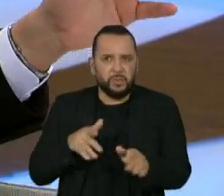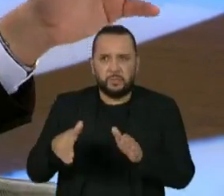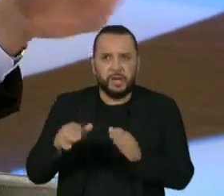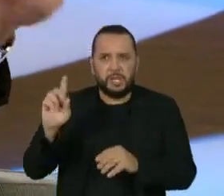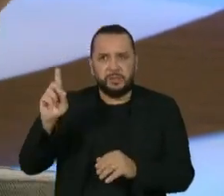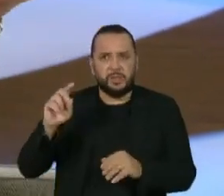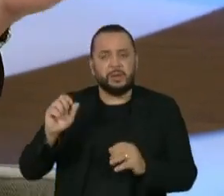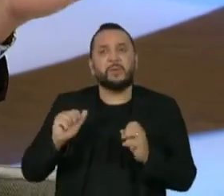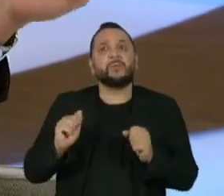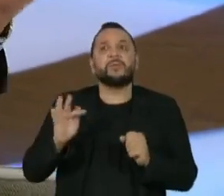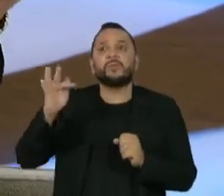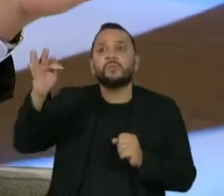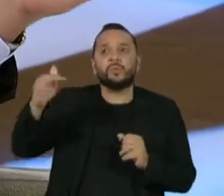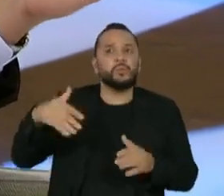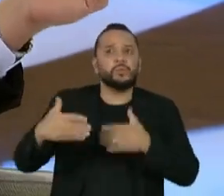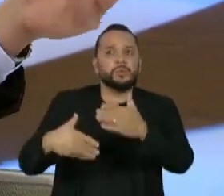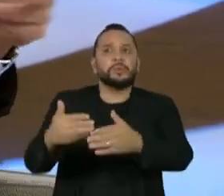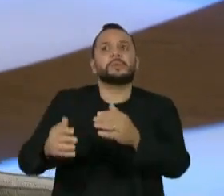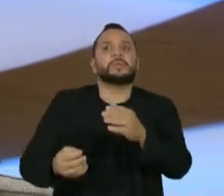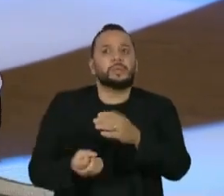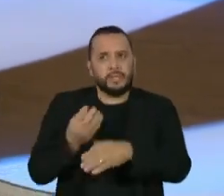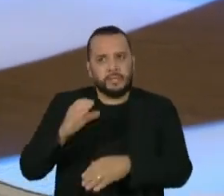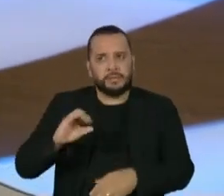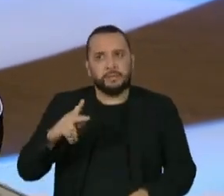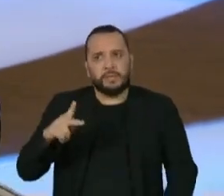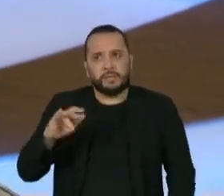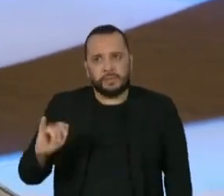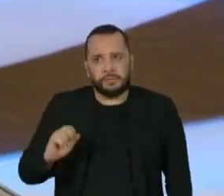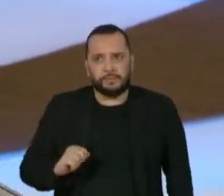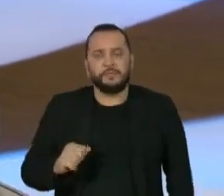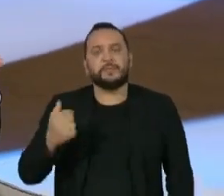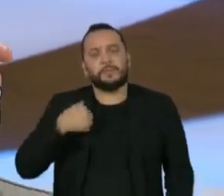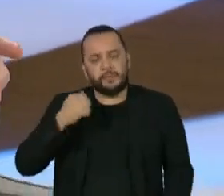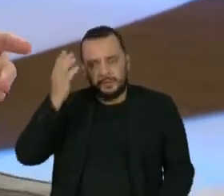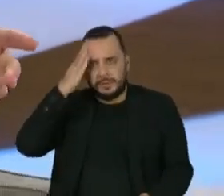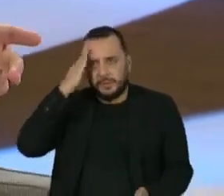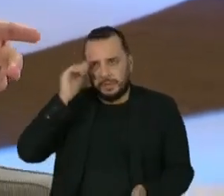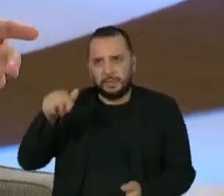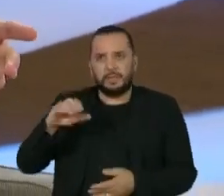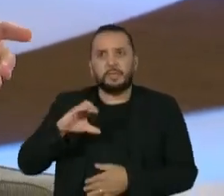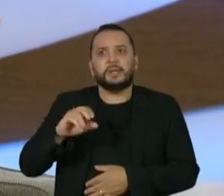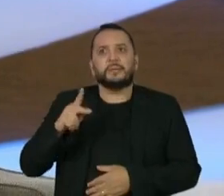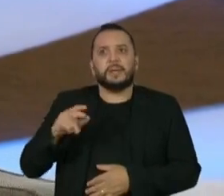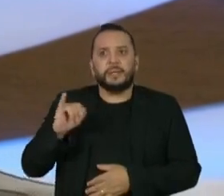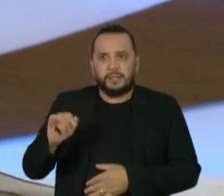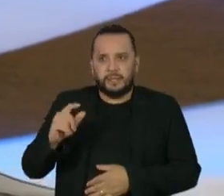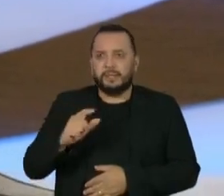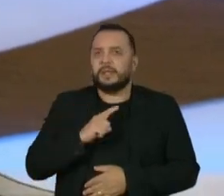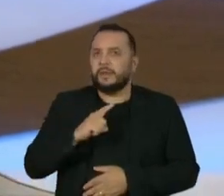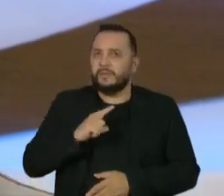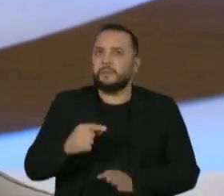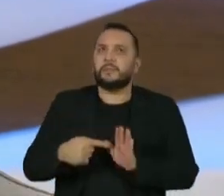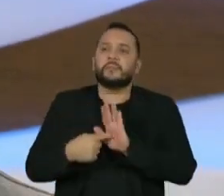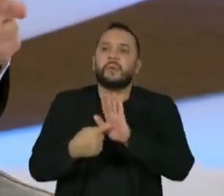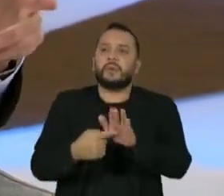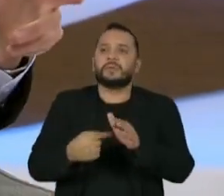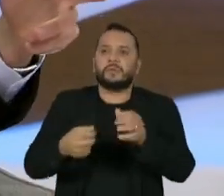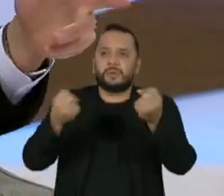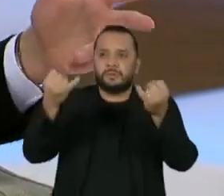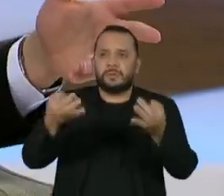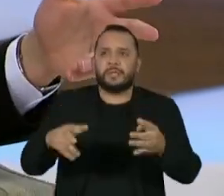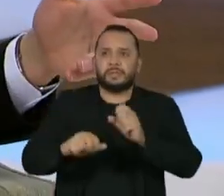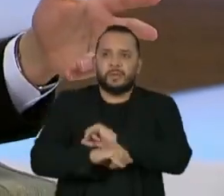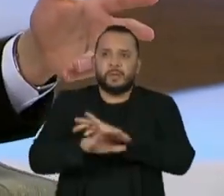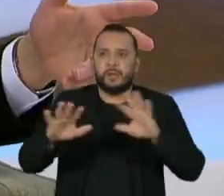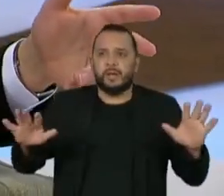relação ao que foi o mérito dela, eu reconheço o bom mérito que a CPI proporcionou para o país, no esclarecimento de